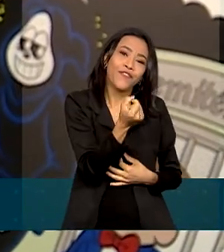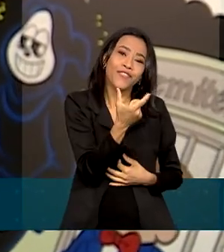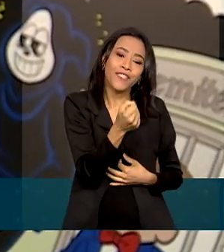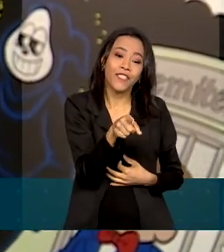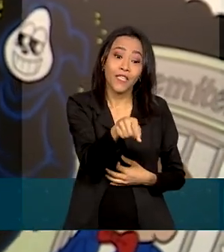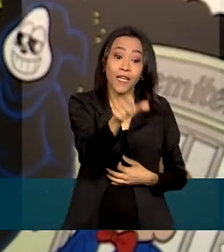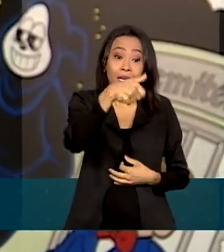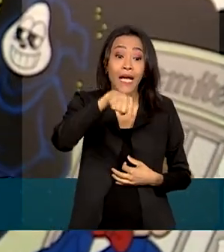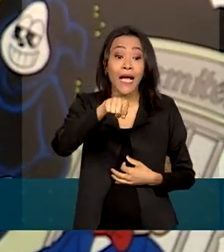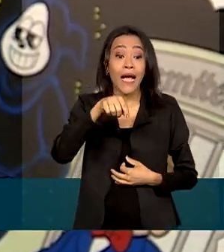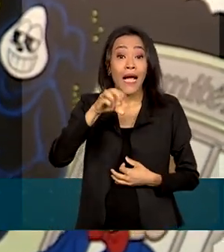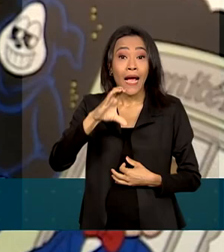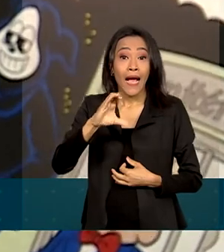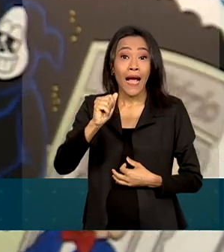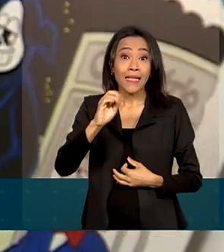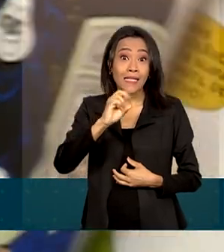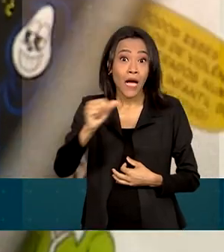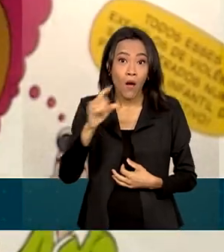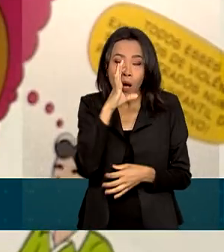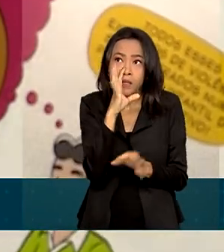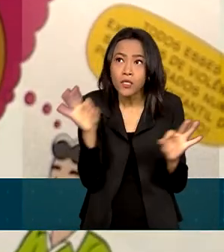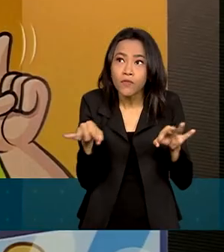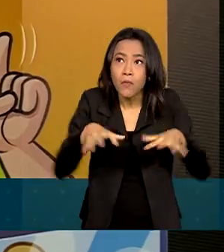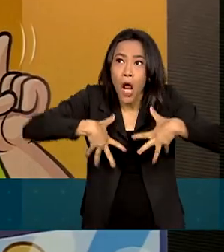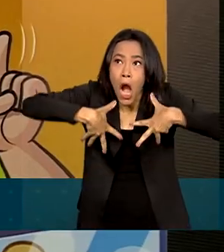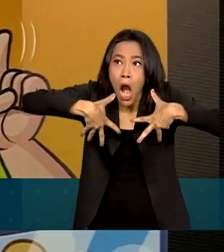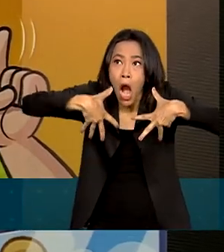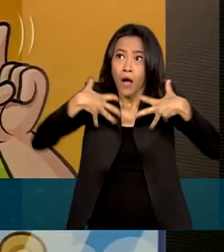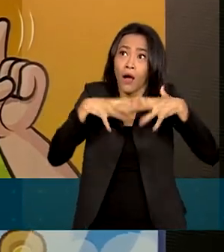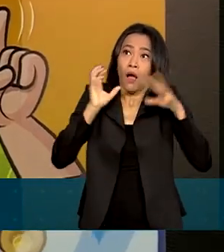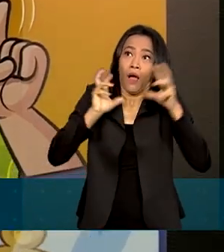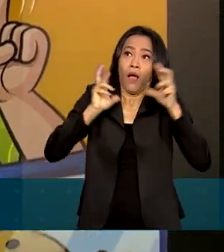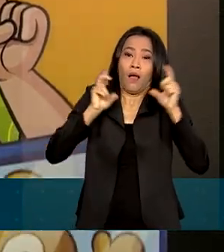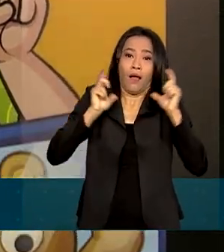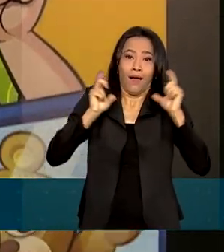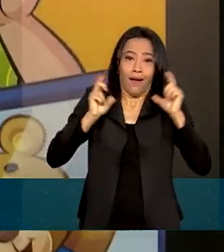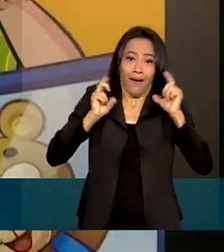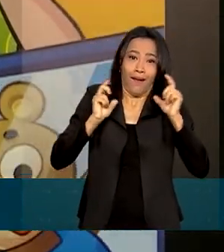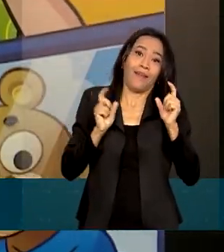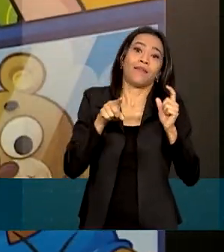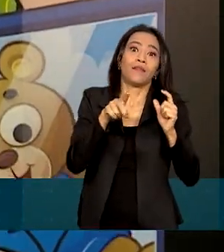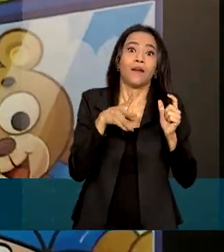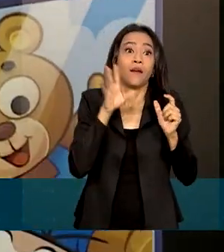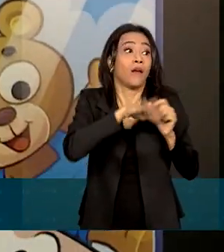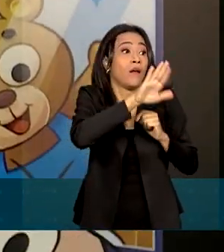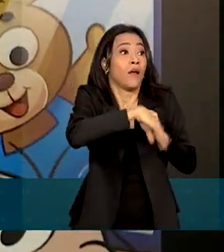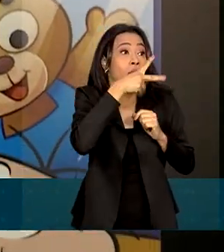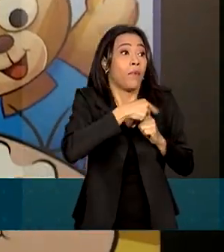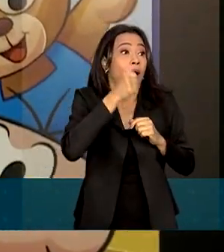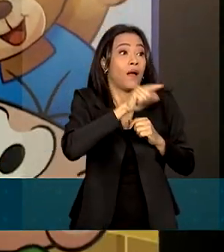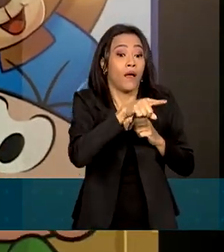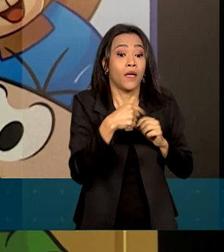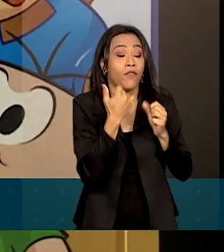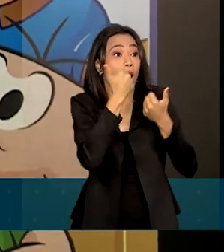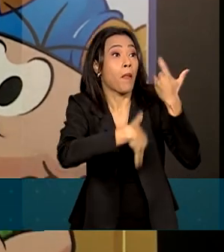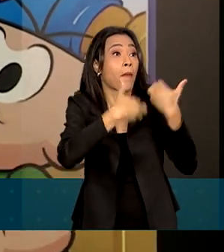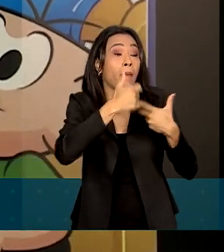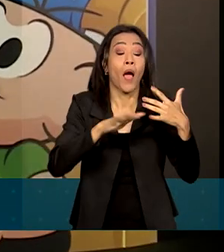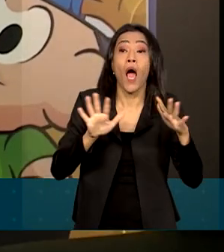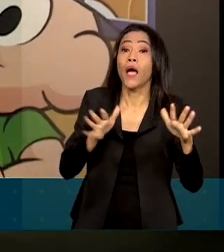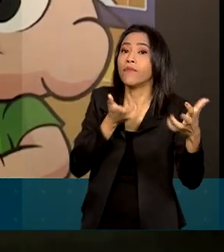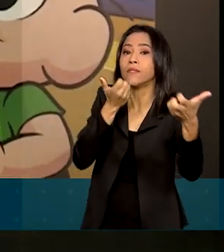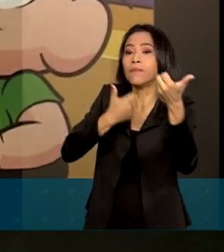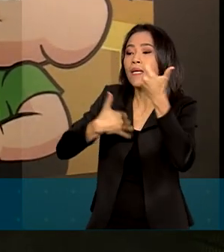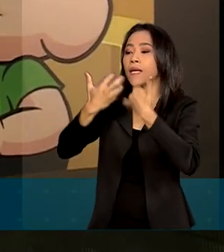assiste a um filme de terror e fica muito assustado. As crianças vão conversar com o pai da Mônica e ele explica como